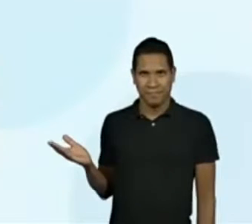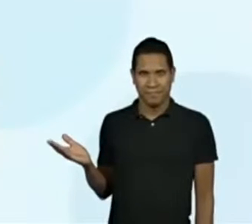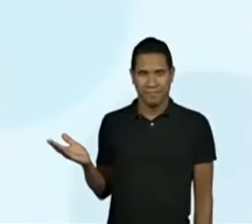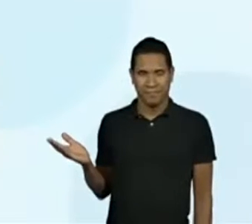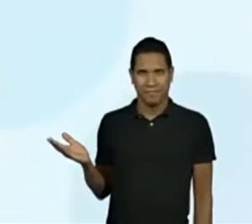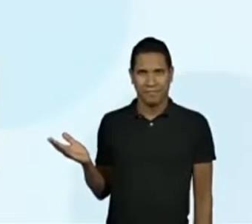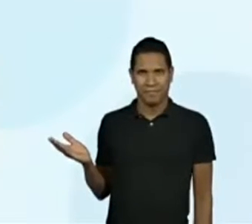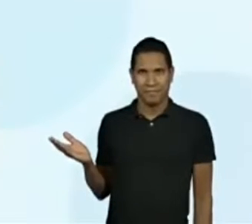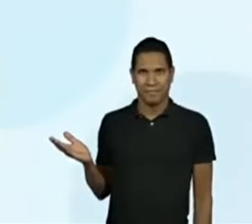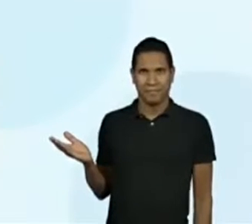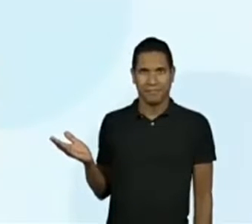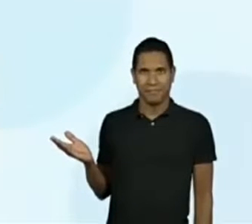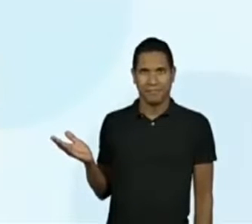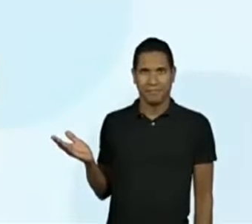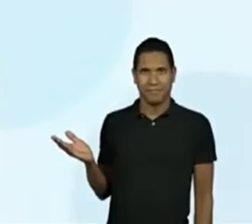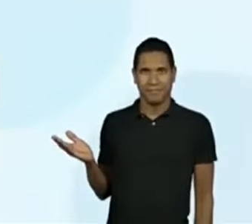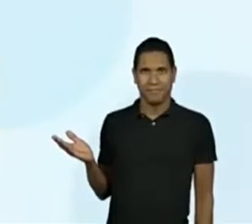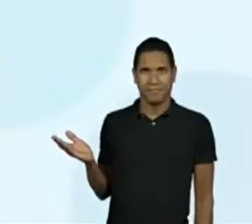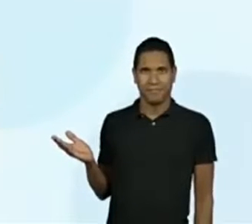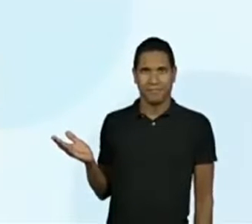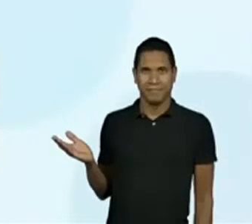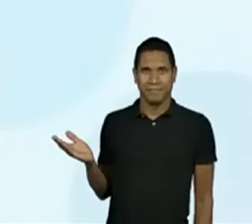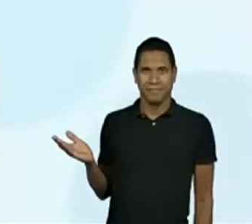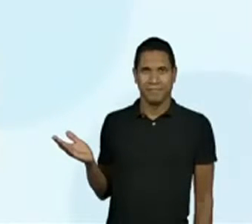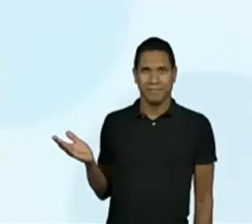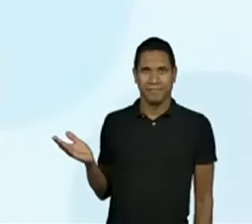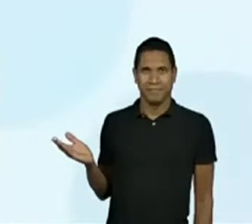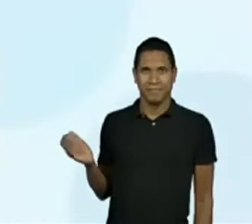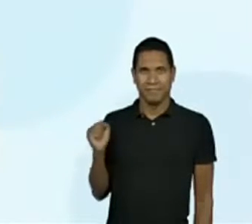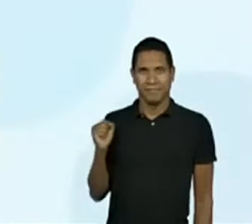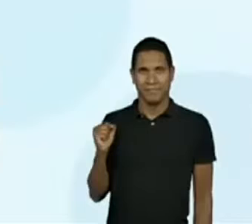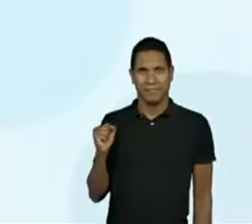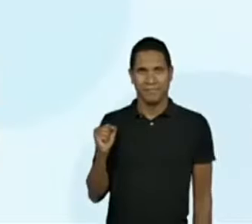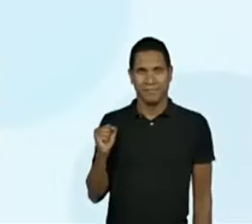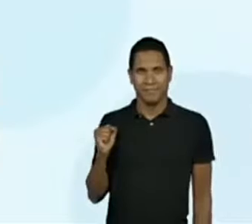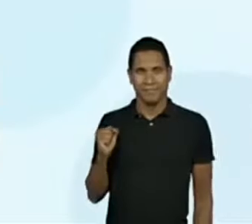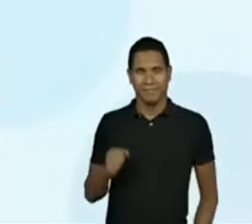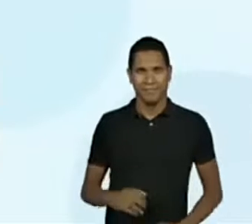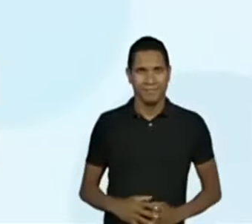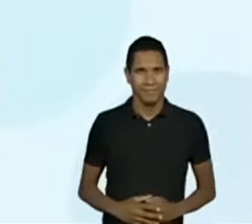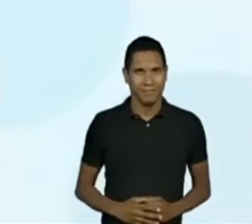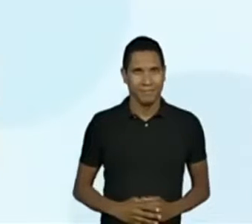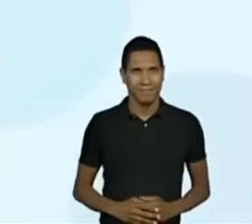Opa, acho que eu vou colocar... Vamos apagar? Vamos colocar assim.